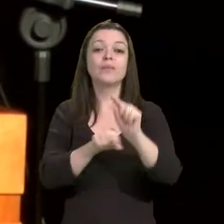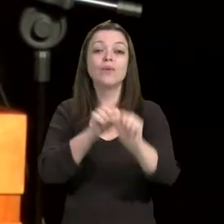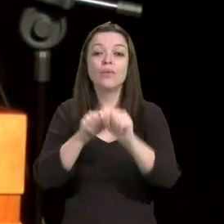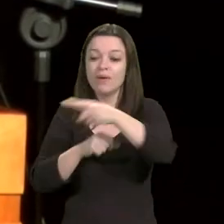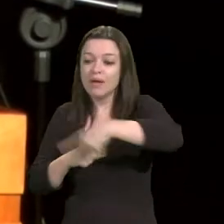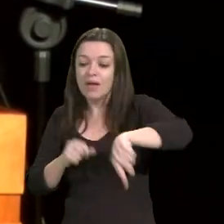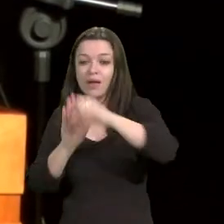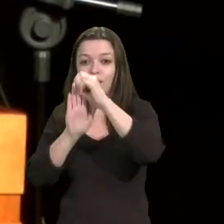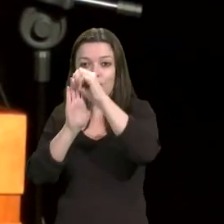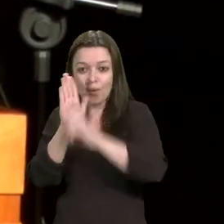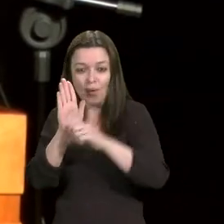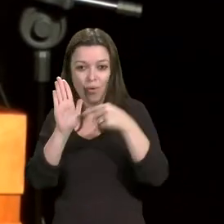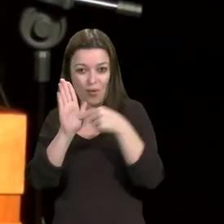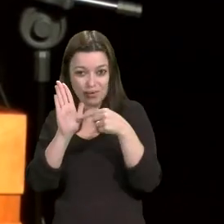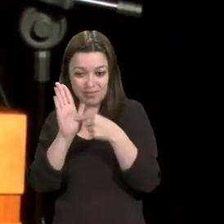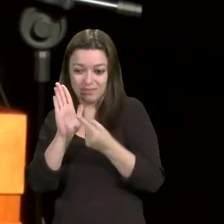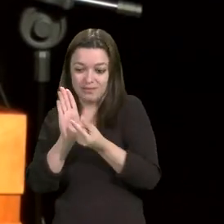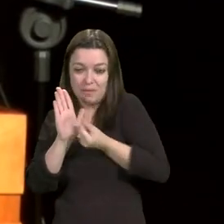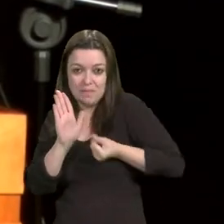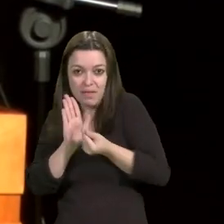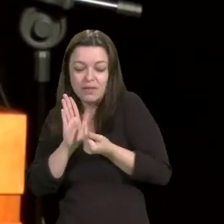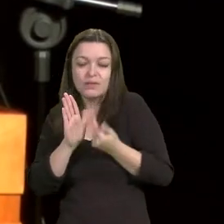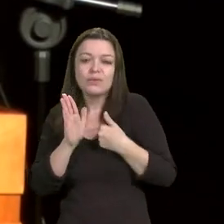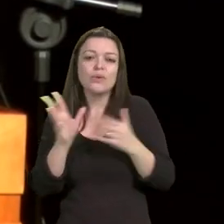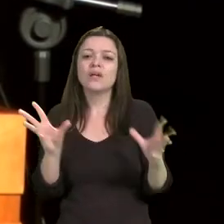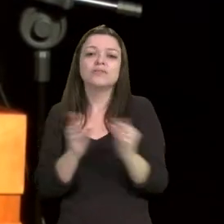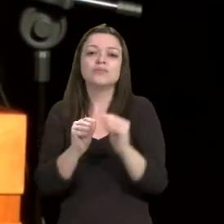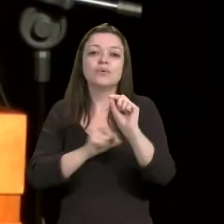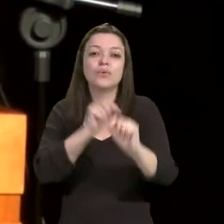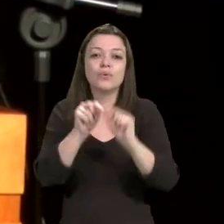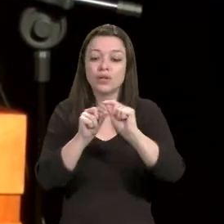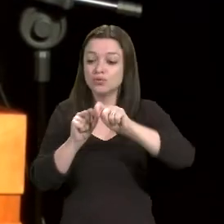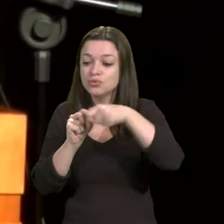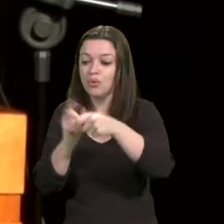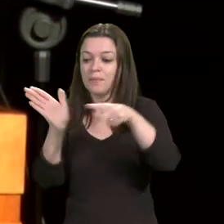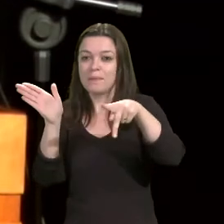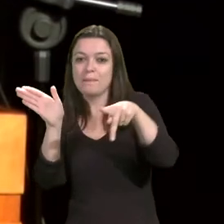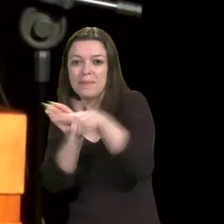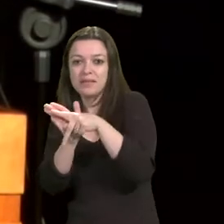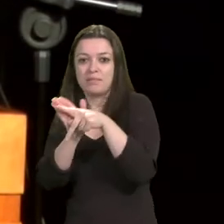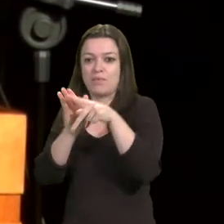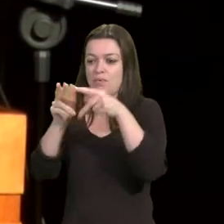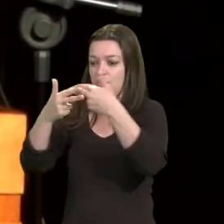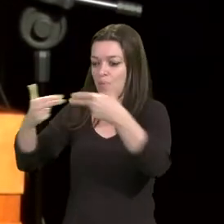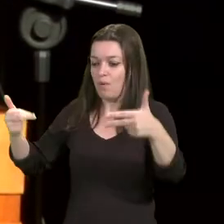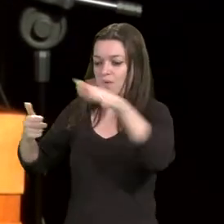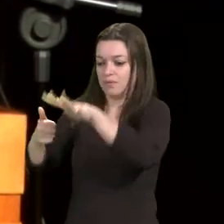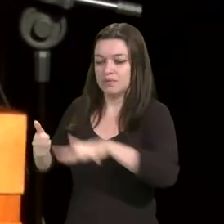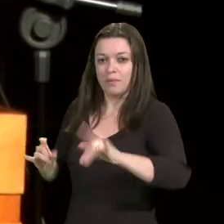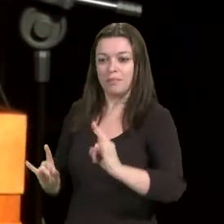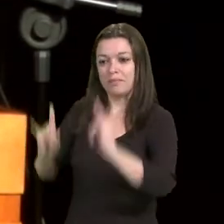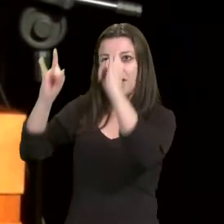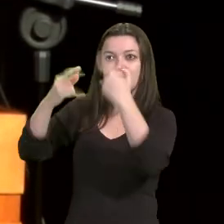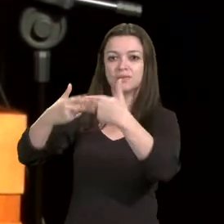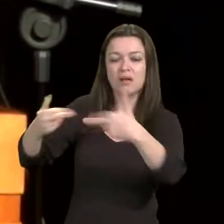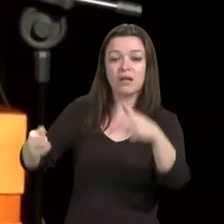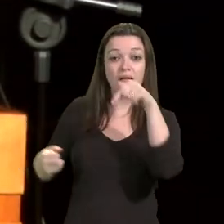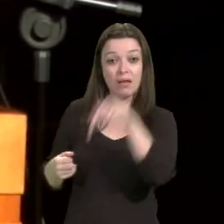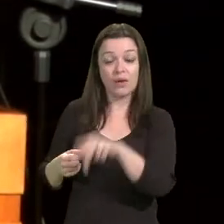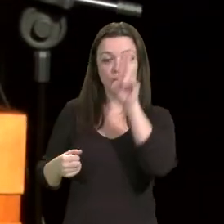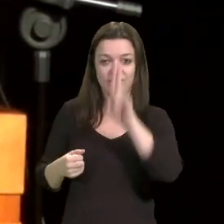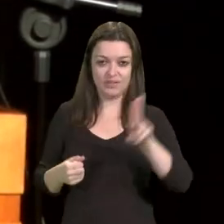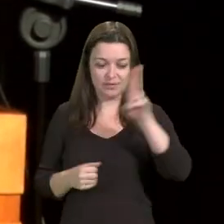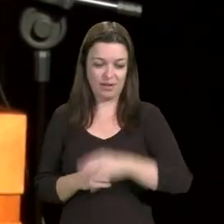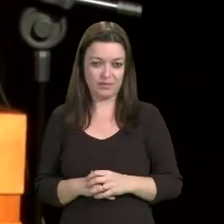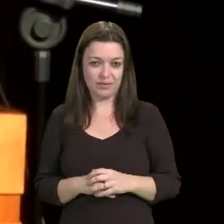gestão financeira e patrimonial das instituições de ensino superior. Não por acaso, há um decreto de